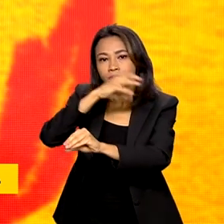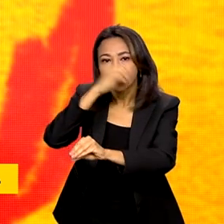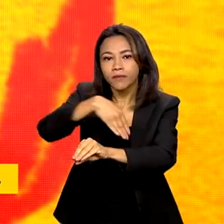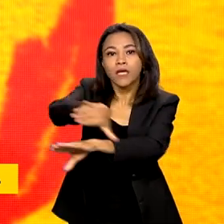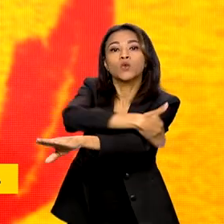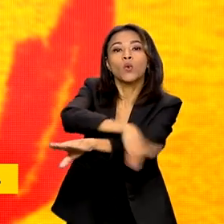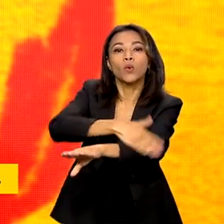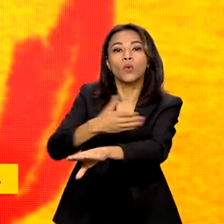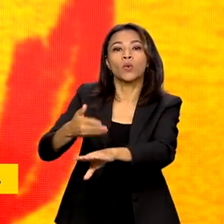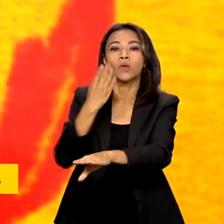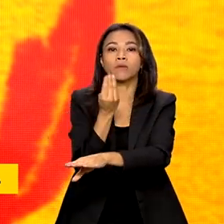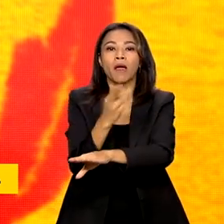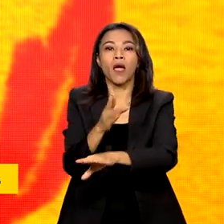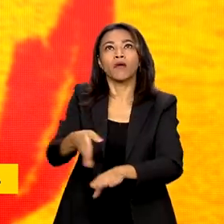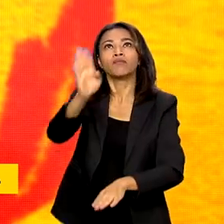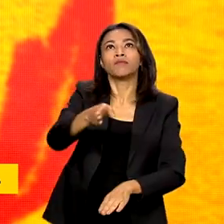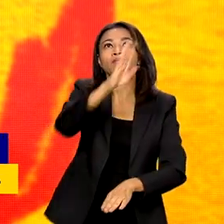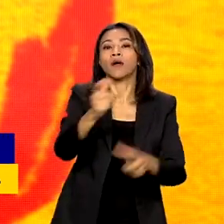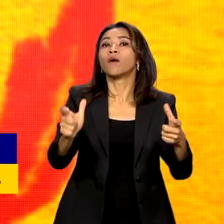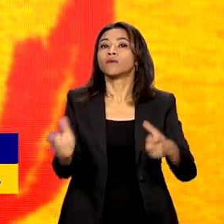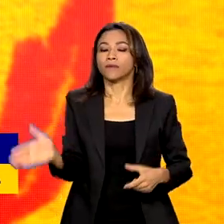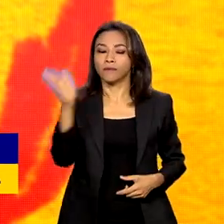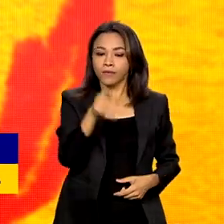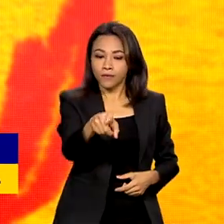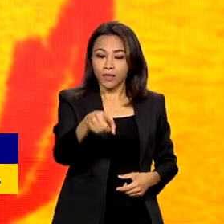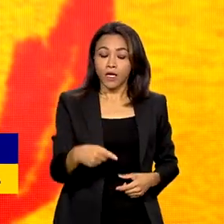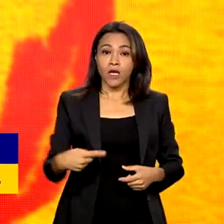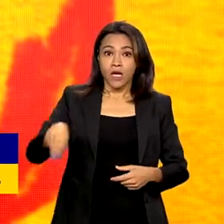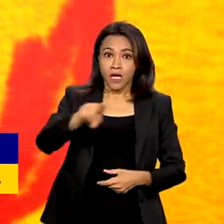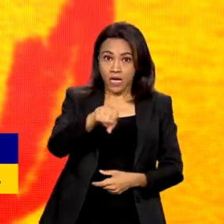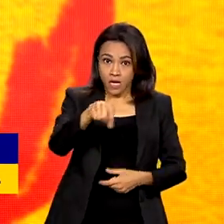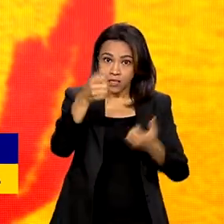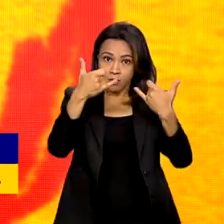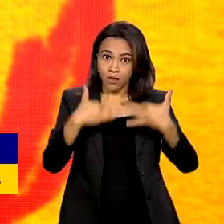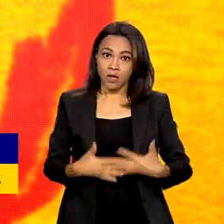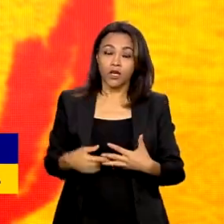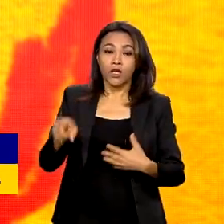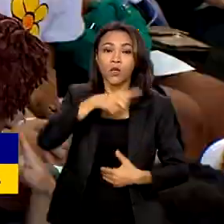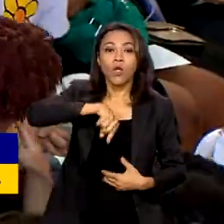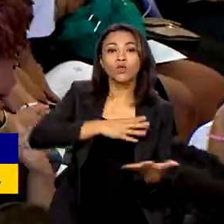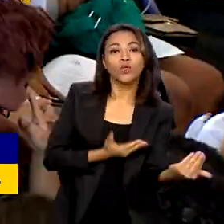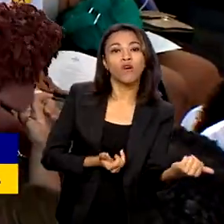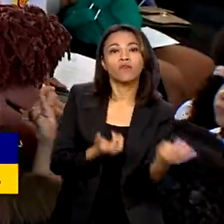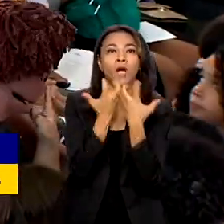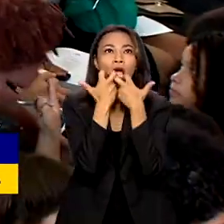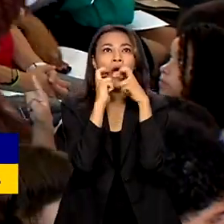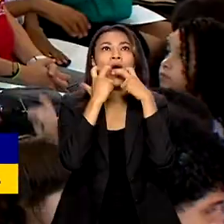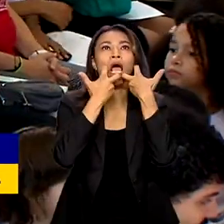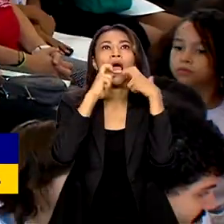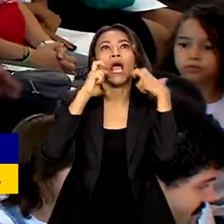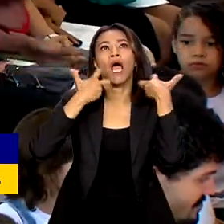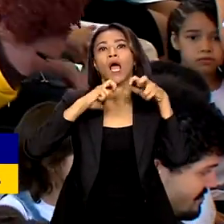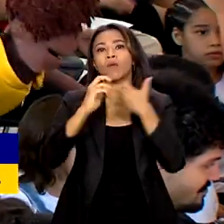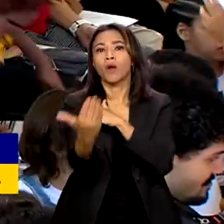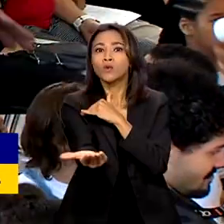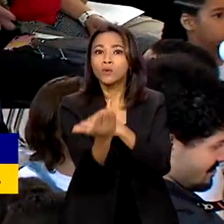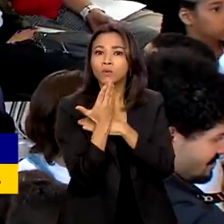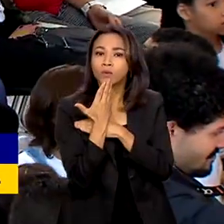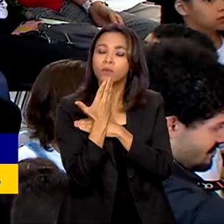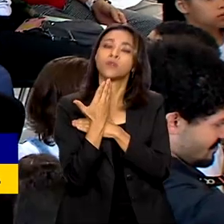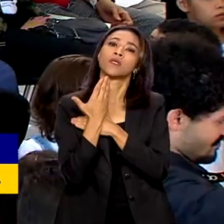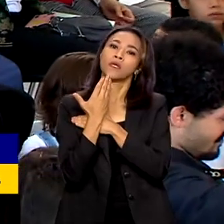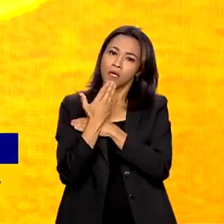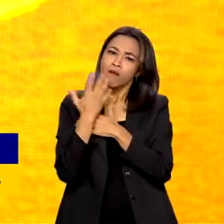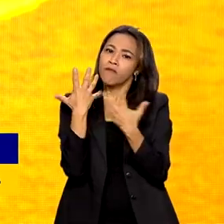A nossa infância e a nossa juventude gritam por socorro e precisam da nossa atenção especial. Muito mais poderá ser